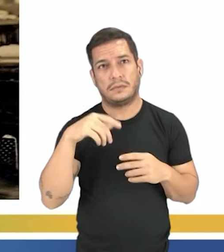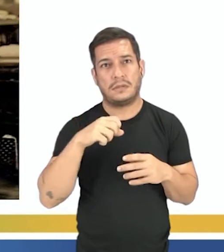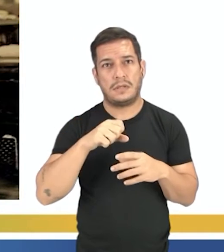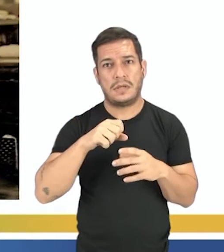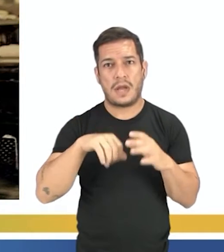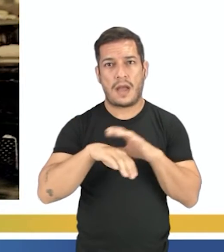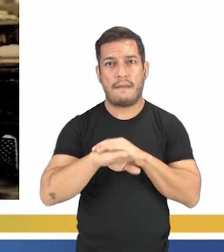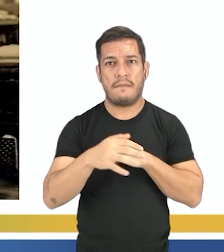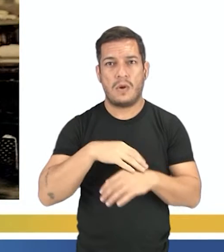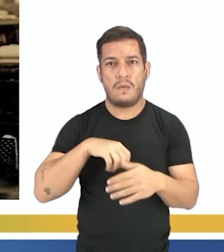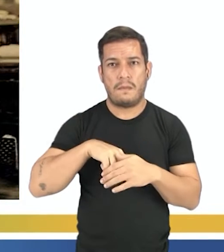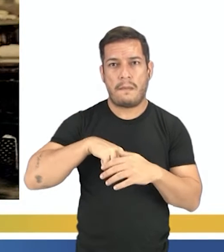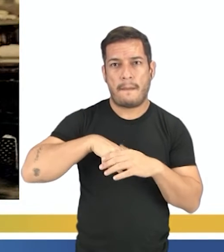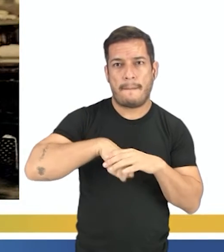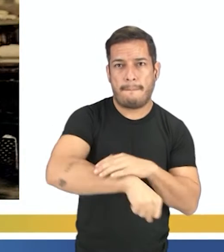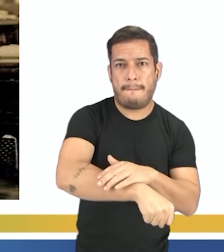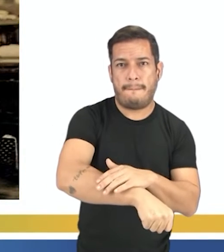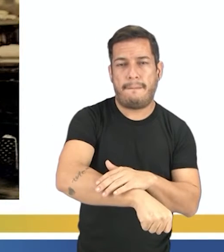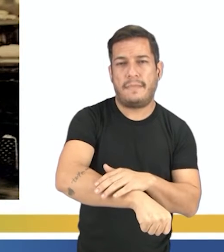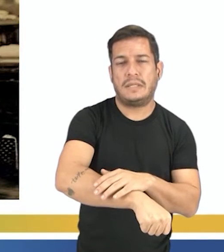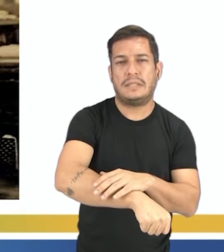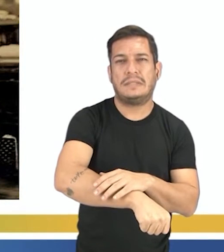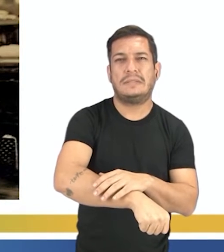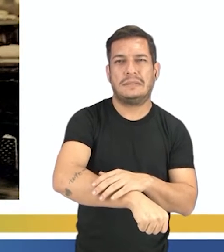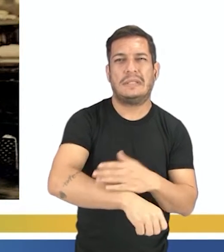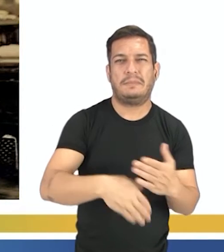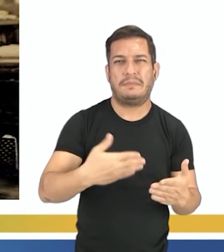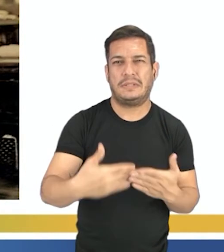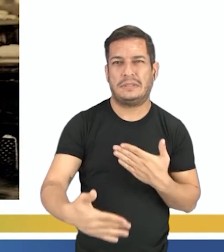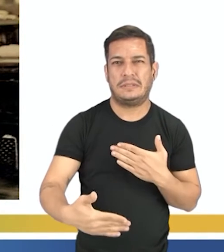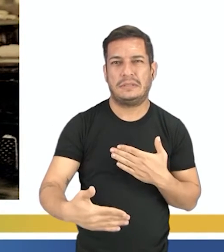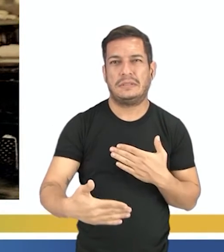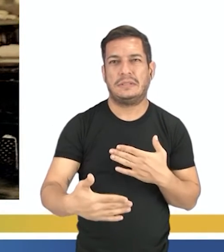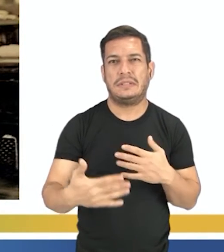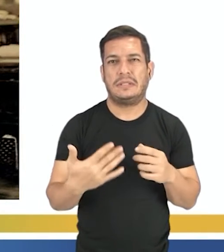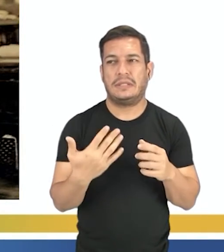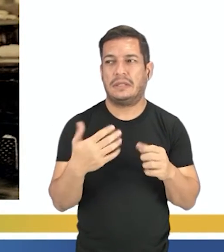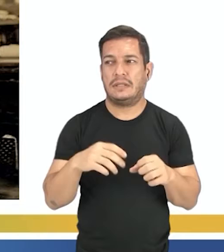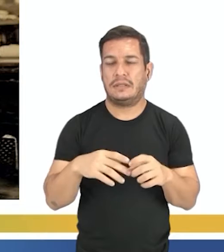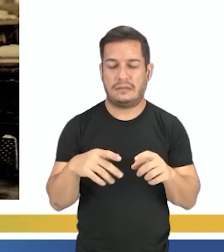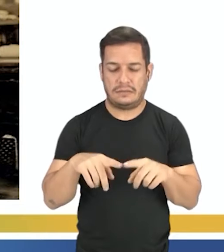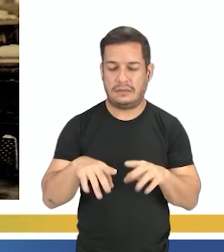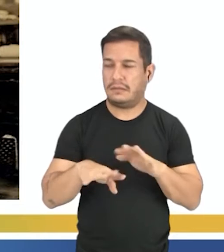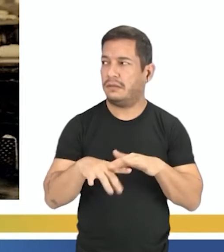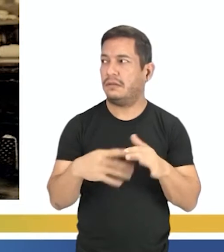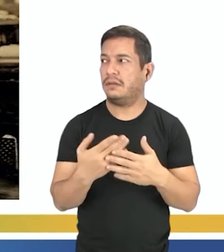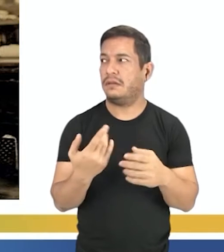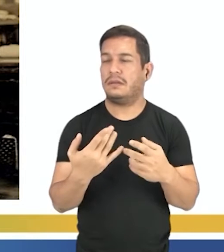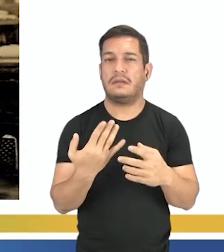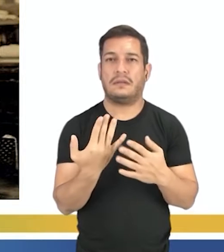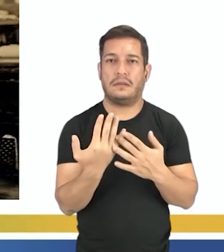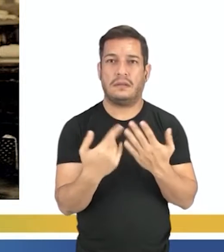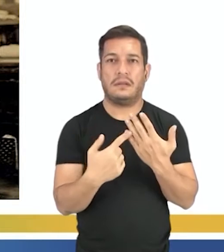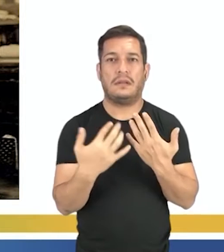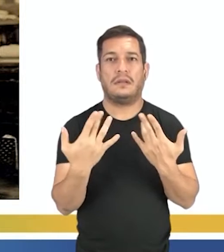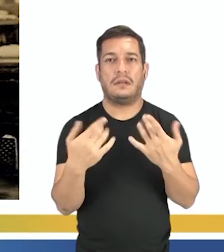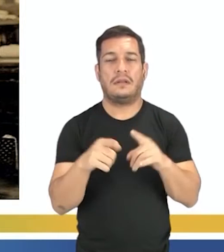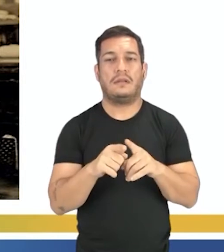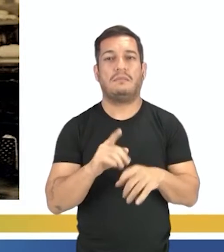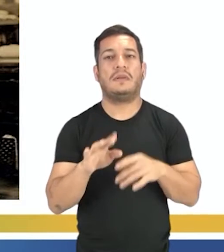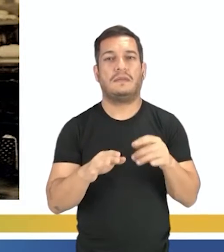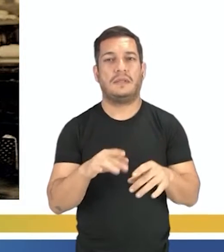entrava entre as engrenagens e perdiam mãos ou dedos. Muitas dessas crianças ficavam